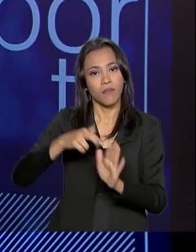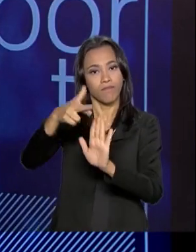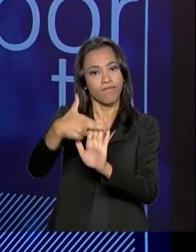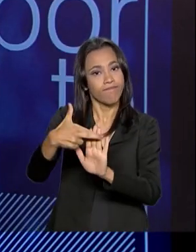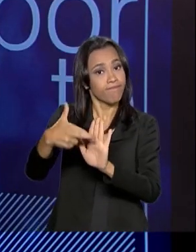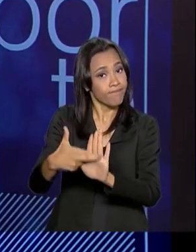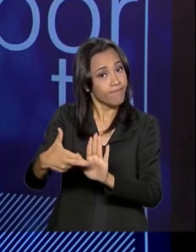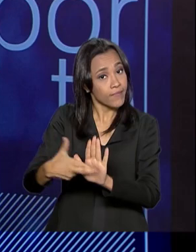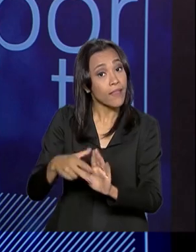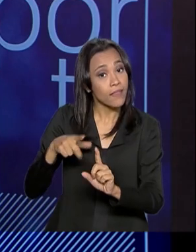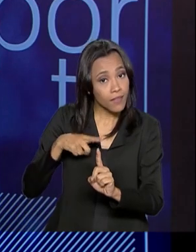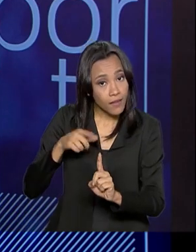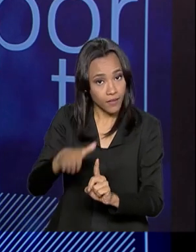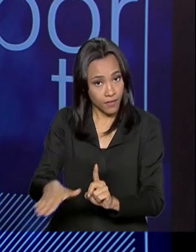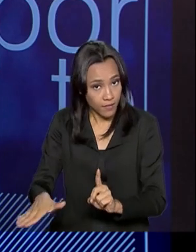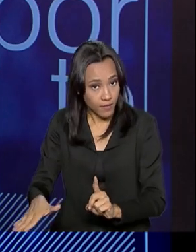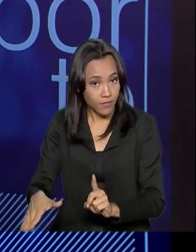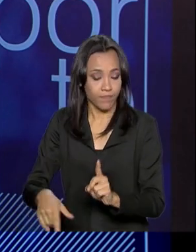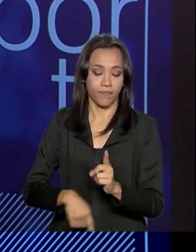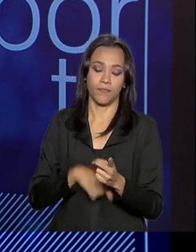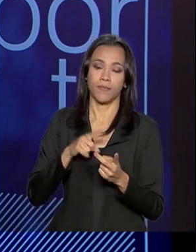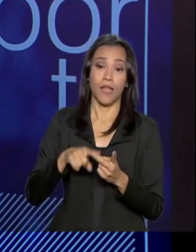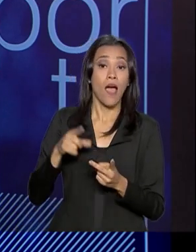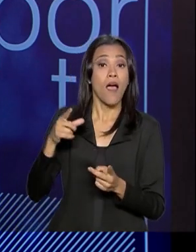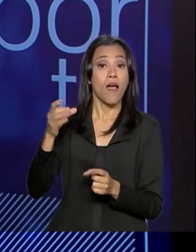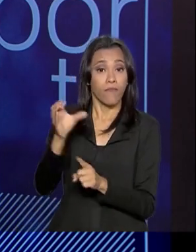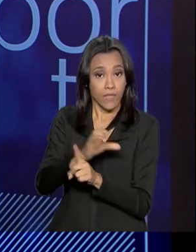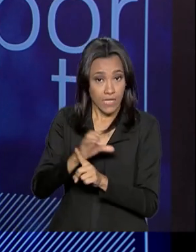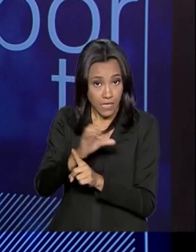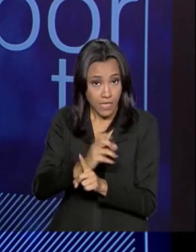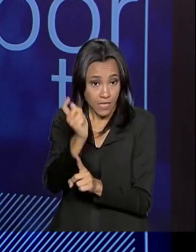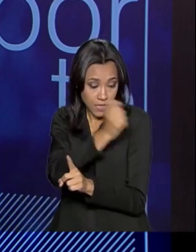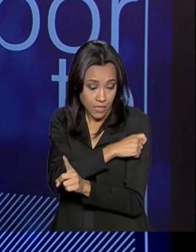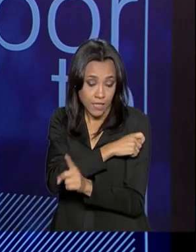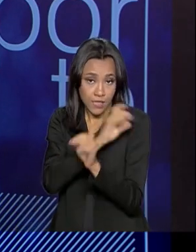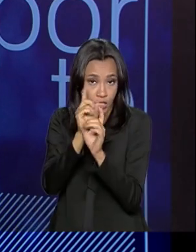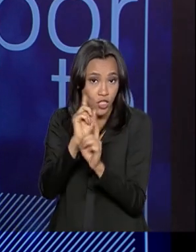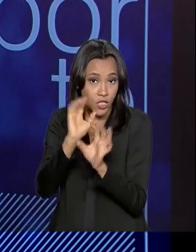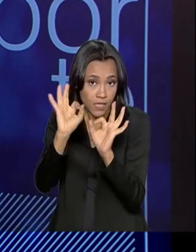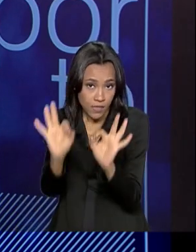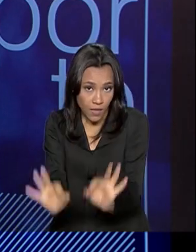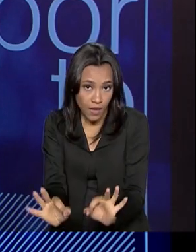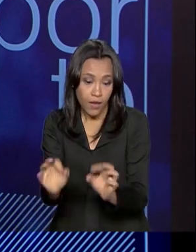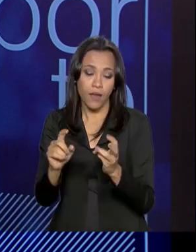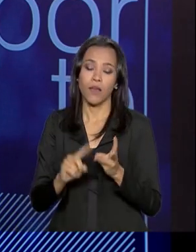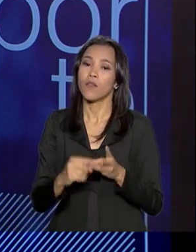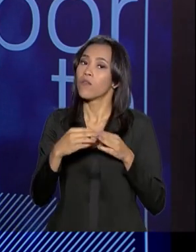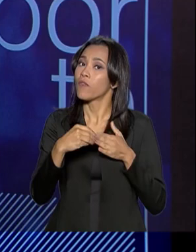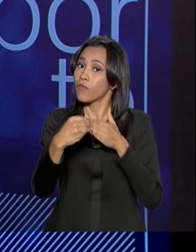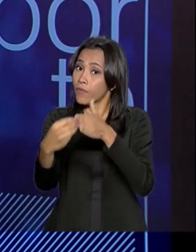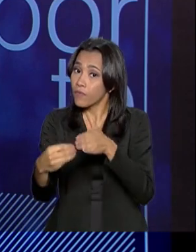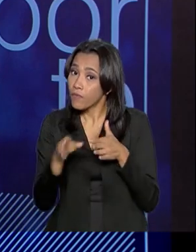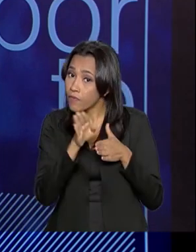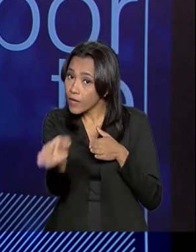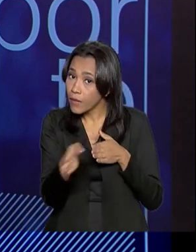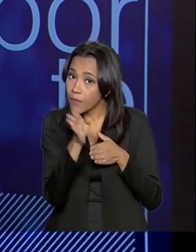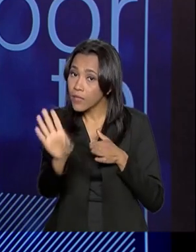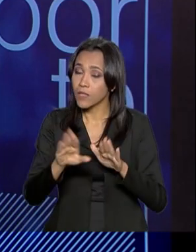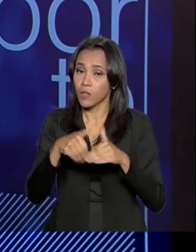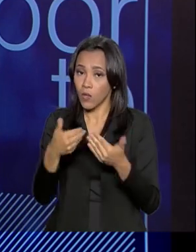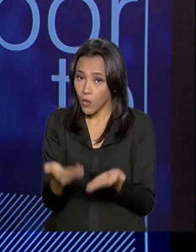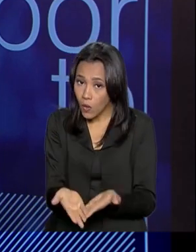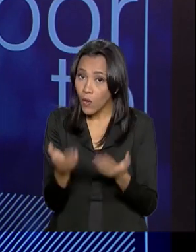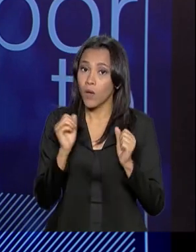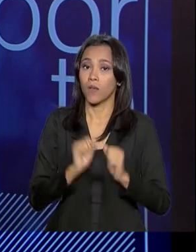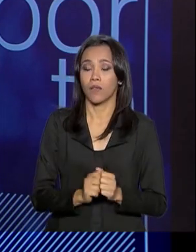família tem criança, ela tem que estar com a carteira de vacinação em dia, ela tem que estar na escola, quando ela está em idade escolar.